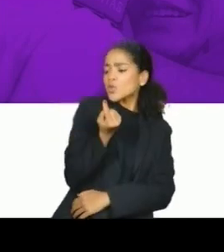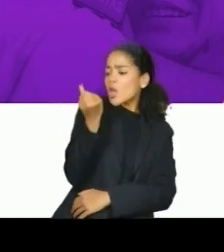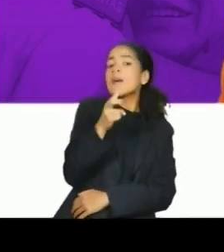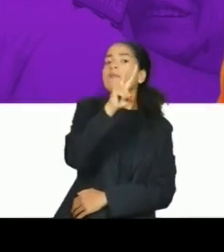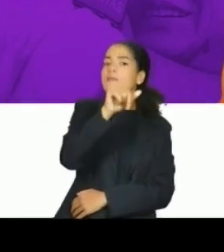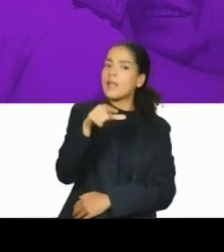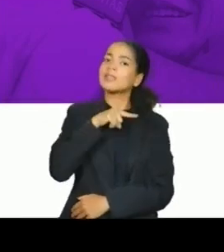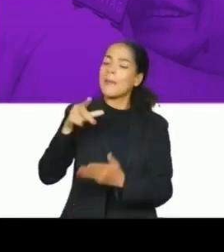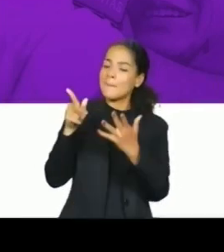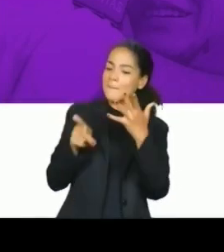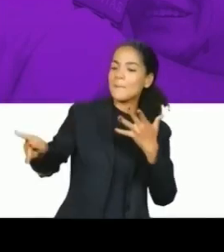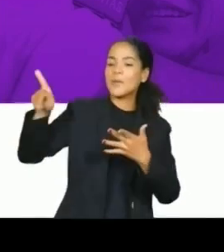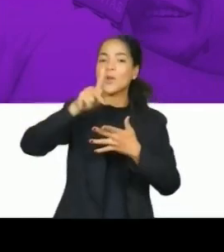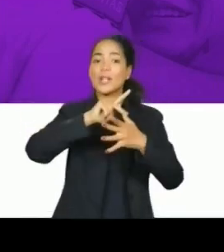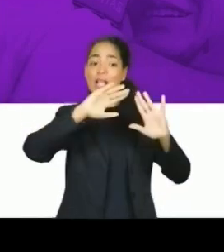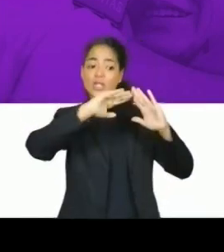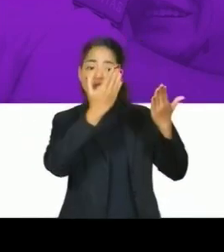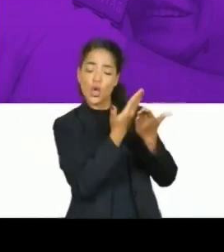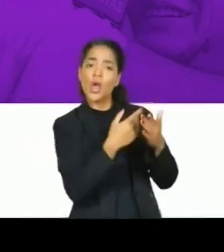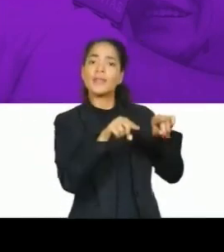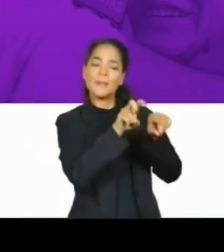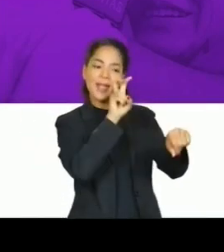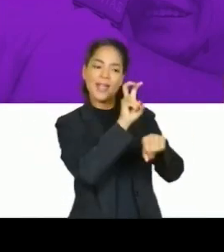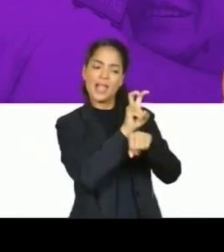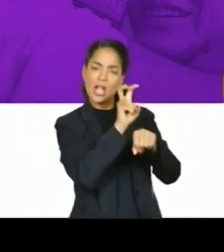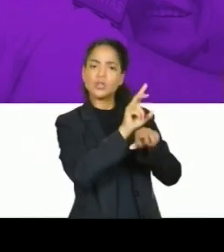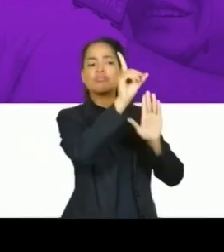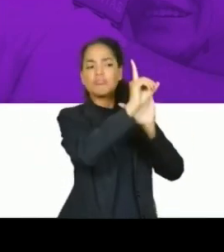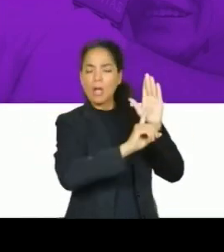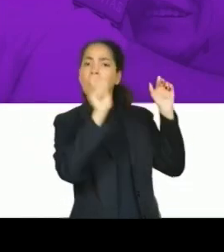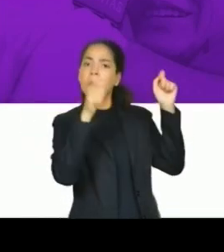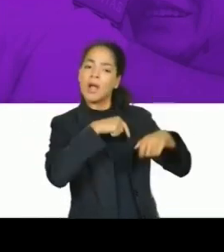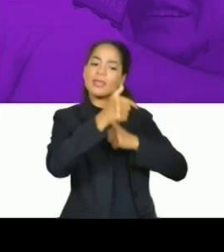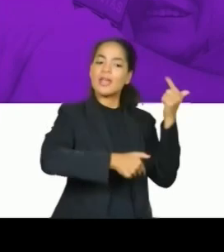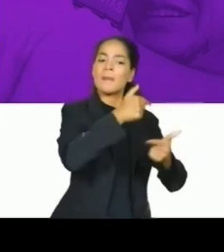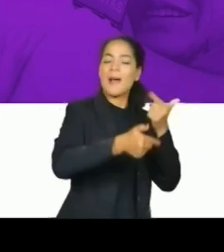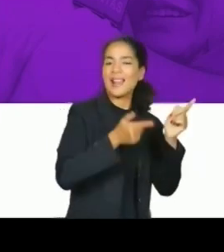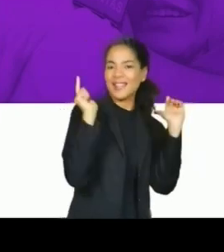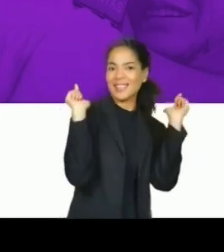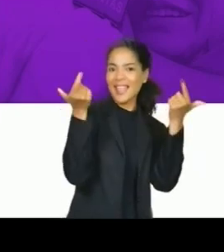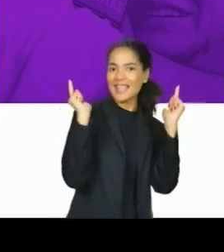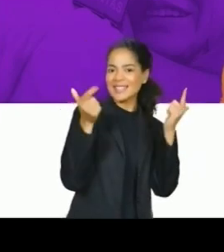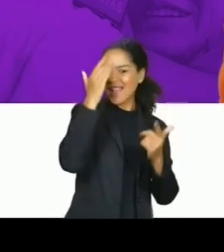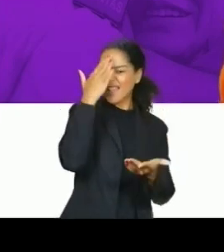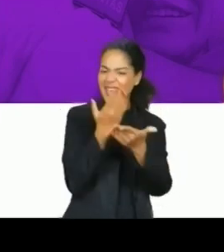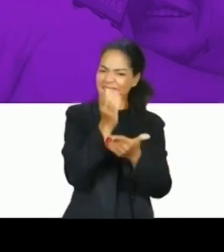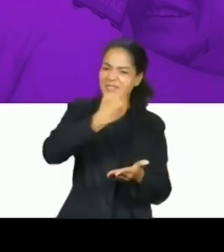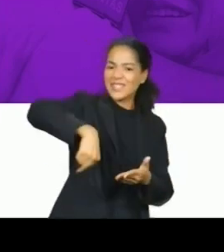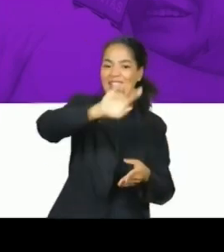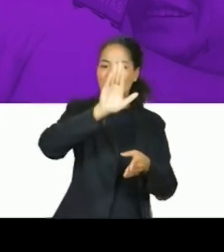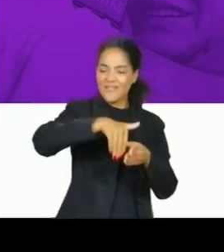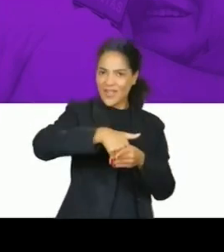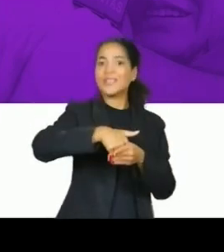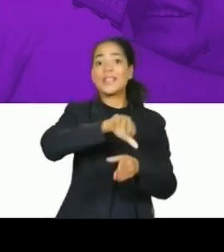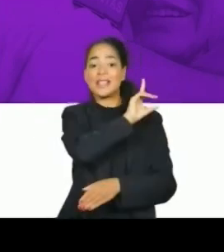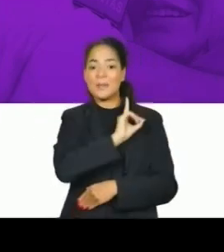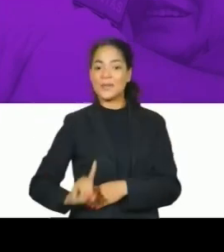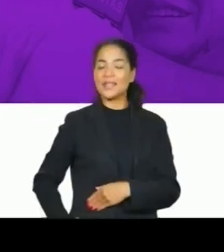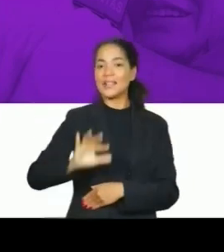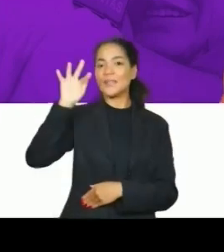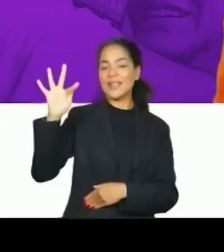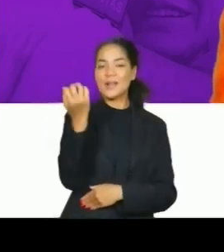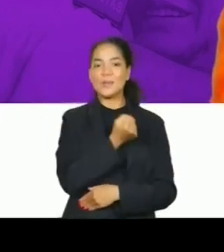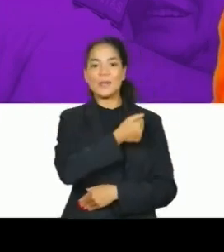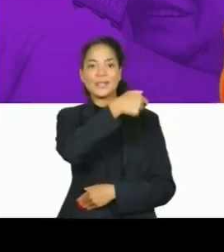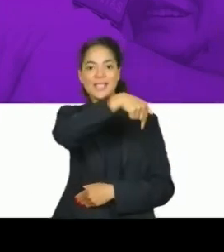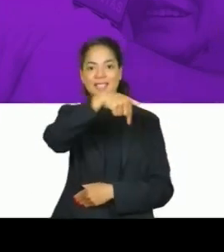mães solicitarão prioridades em créditos e escolas, dando a elas o direito a trabalhar o estudo e lazer. Conto com o seu voto para a